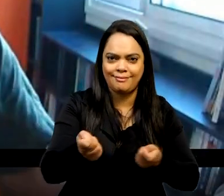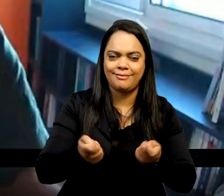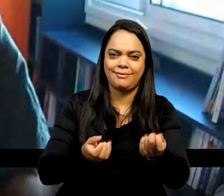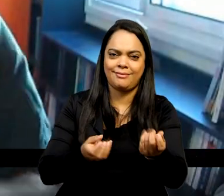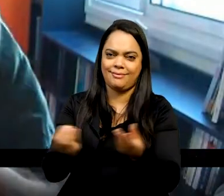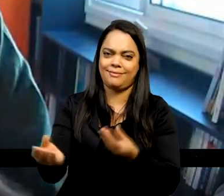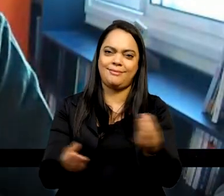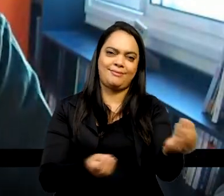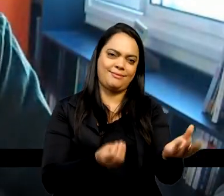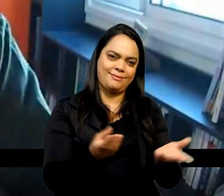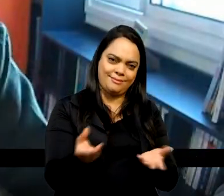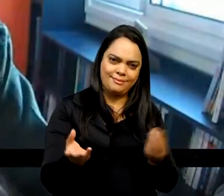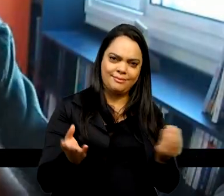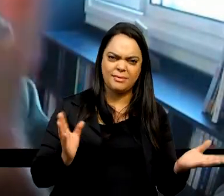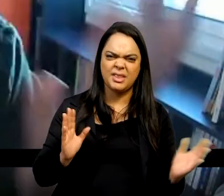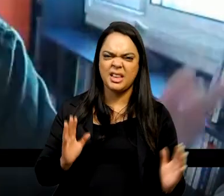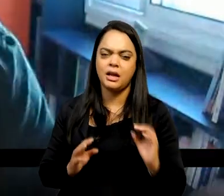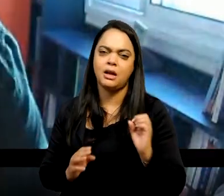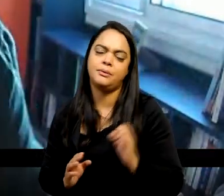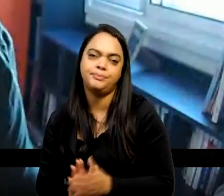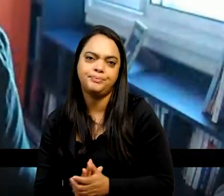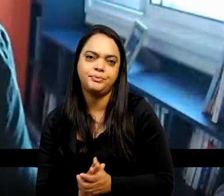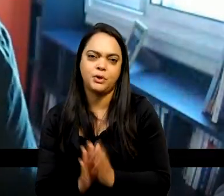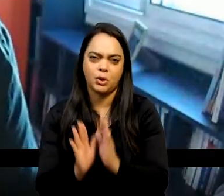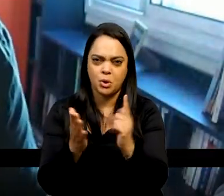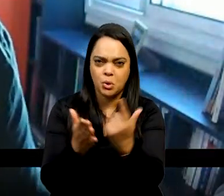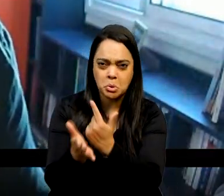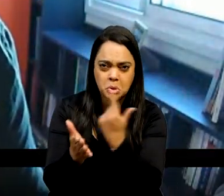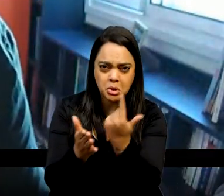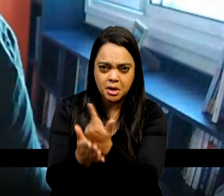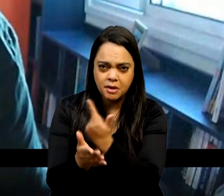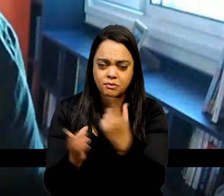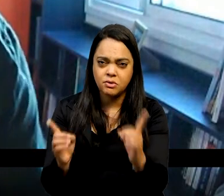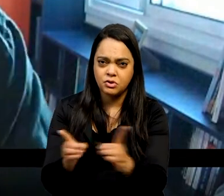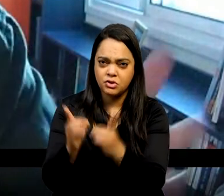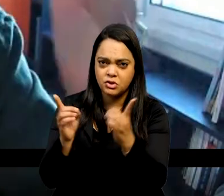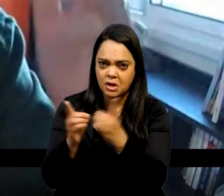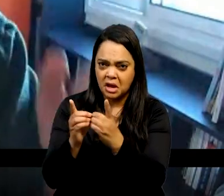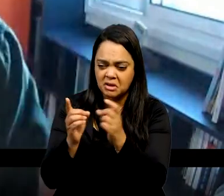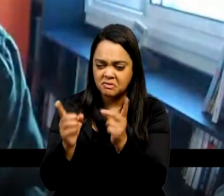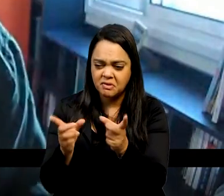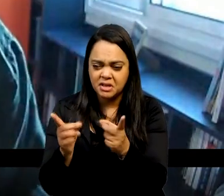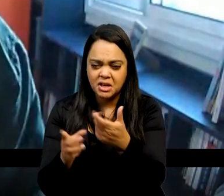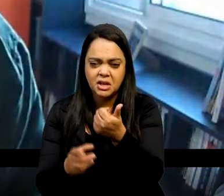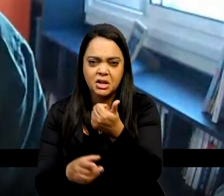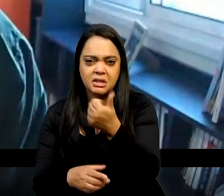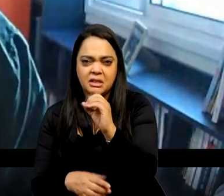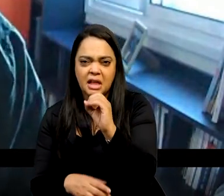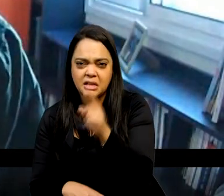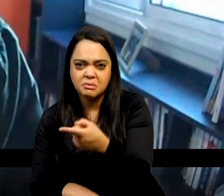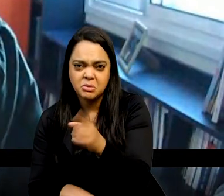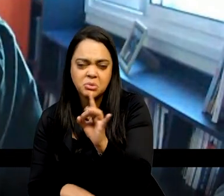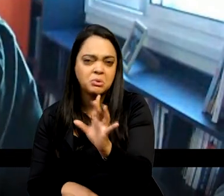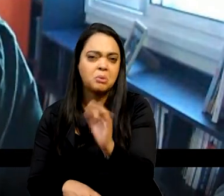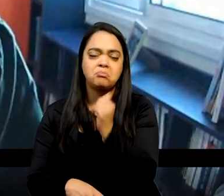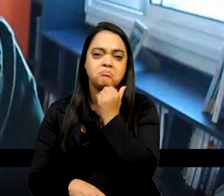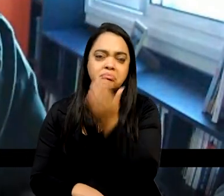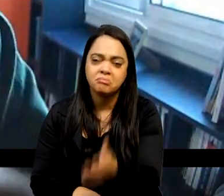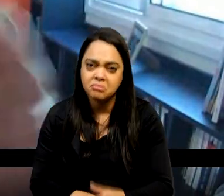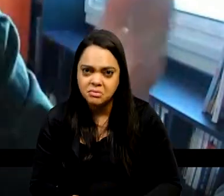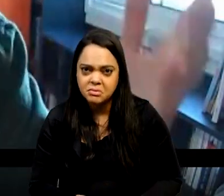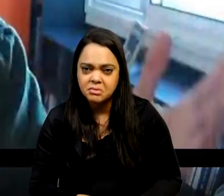se ele vender 10 mil exemplares. Esses livrinhos aí que você mencionou, Adriana, que eu escrevi,